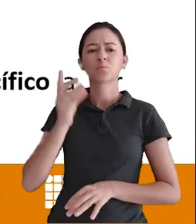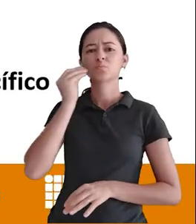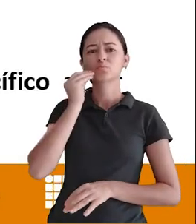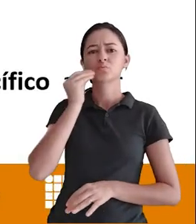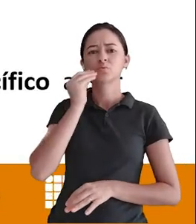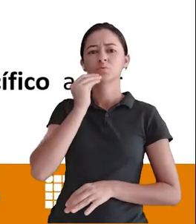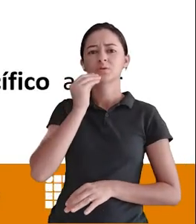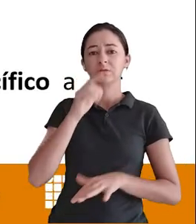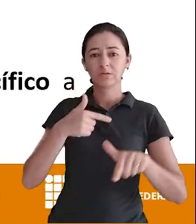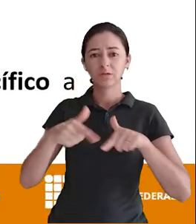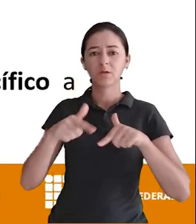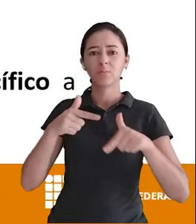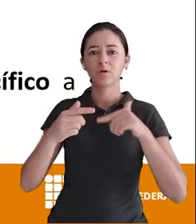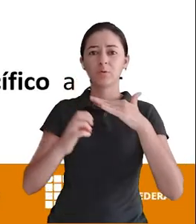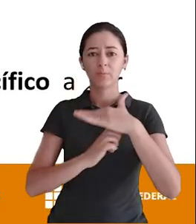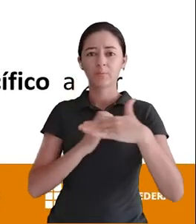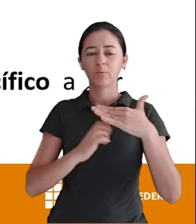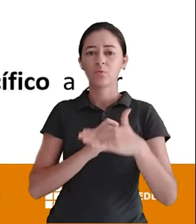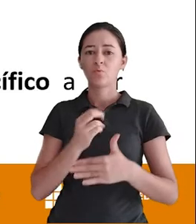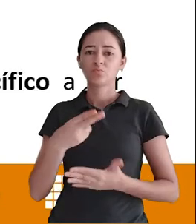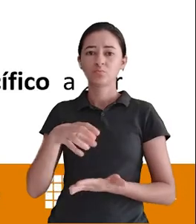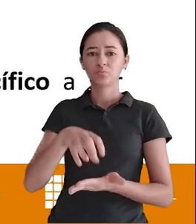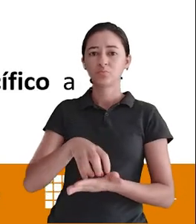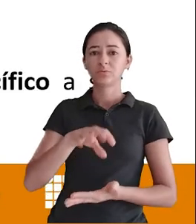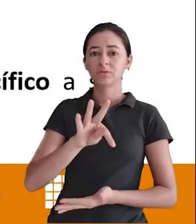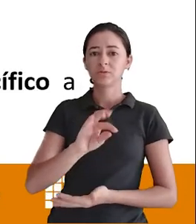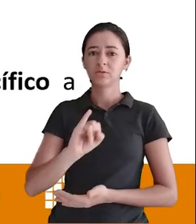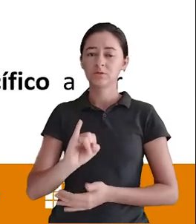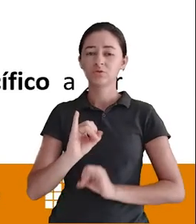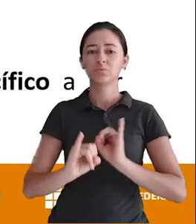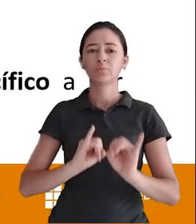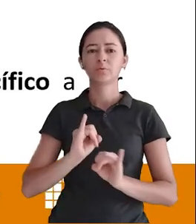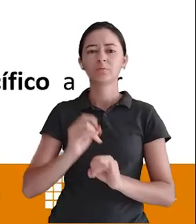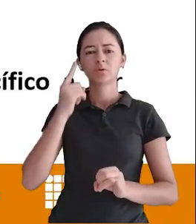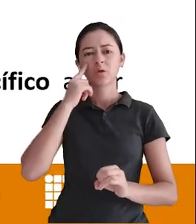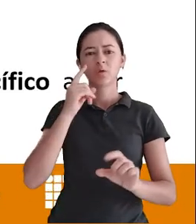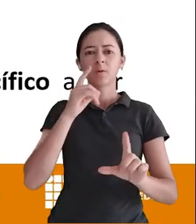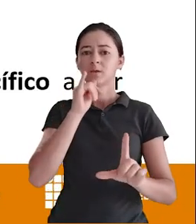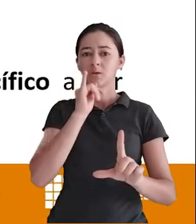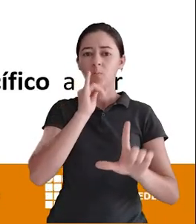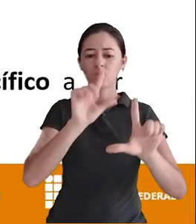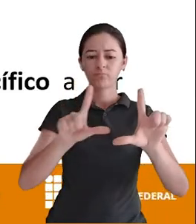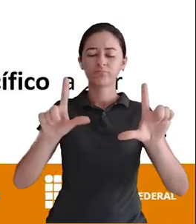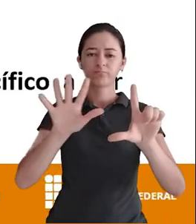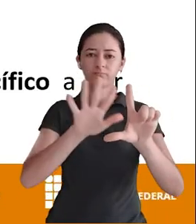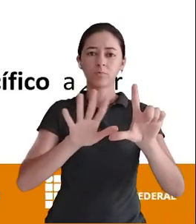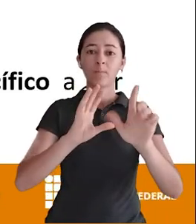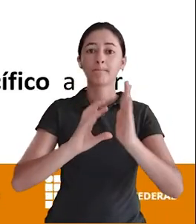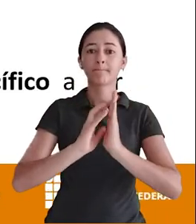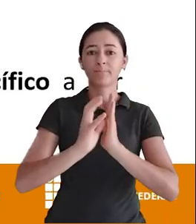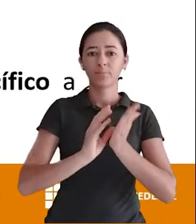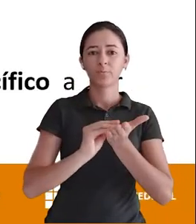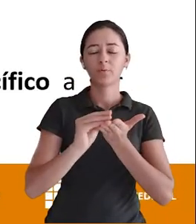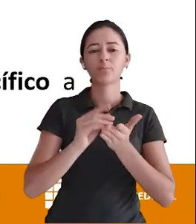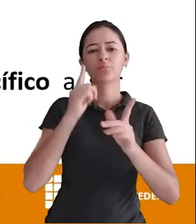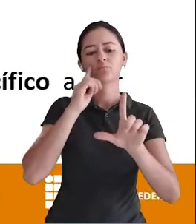trabalhar em uma empresa no setor de TI E aí você vai ter acesso àquele banco de dados Para você fazer uma determinada operação